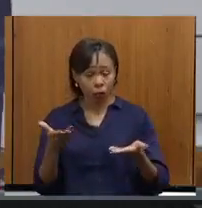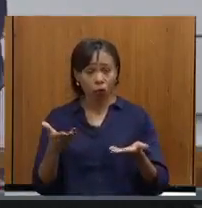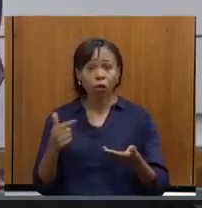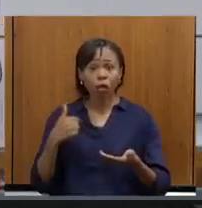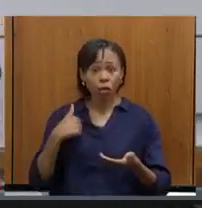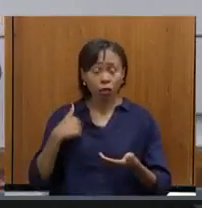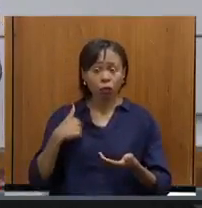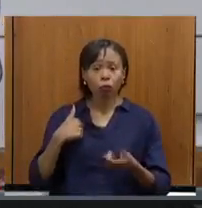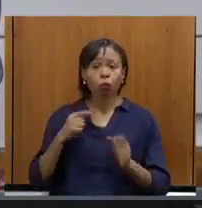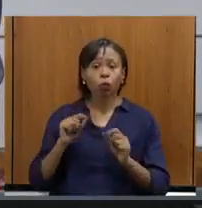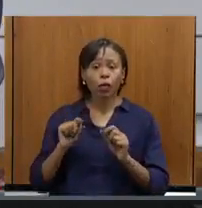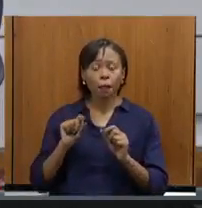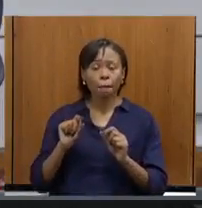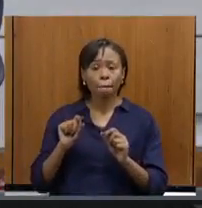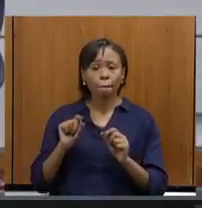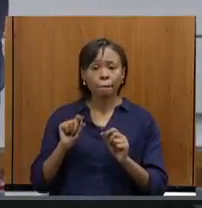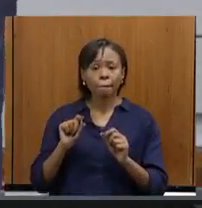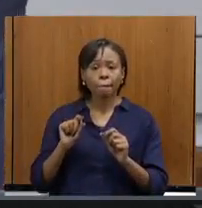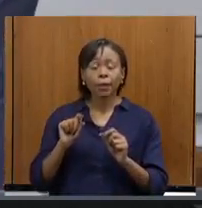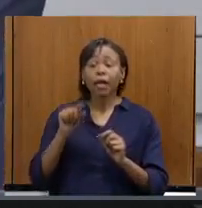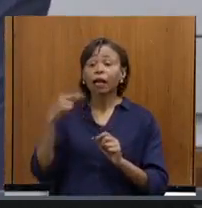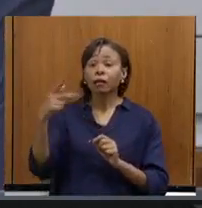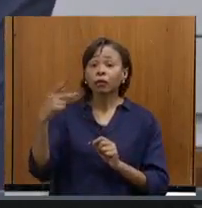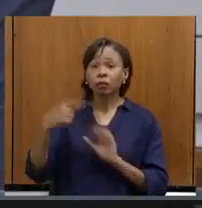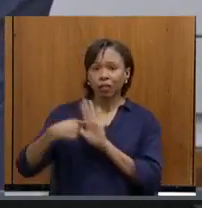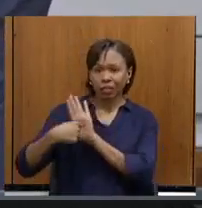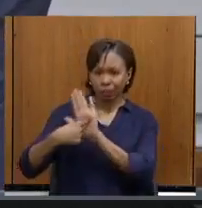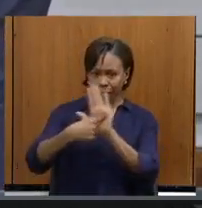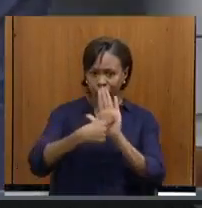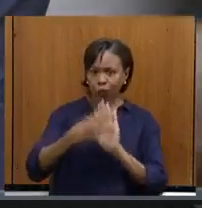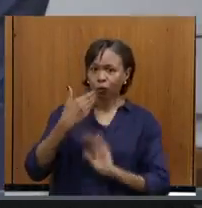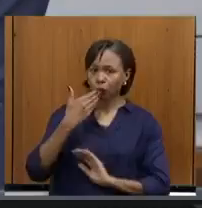fazer a sua apresentação.